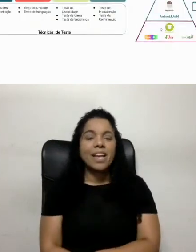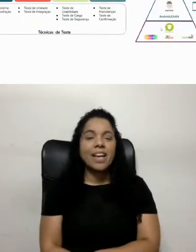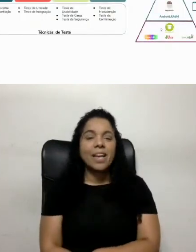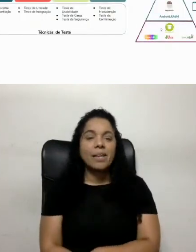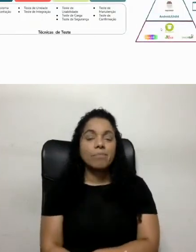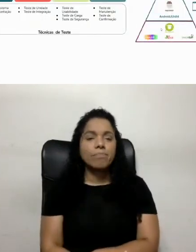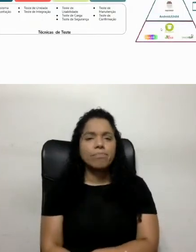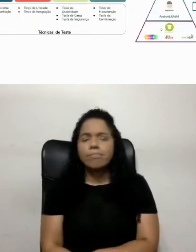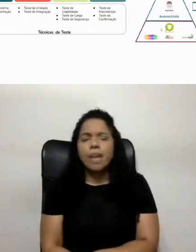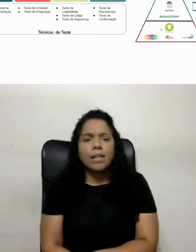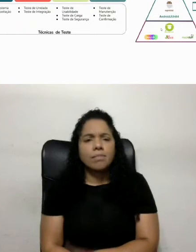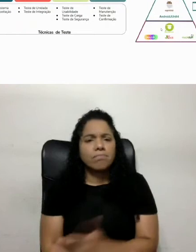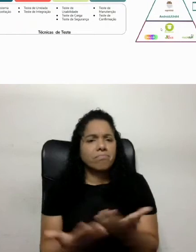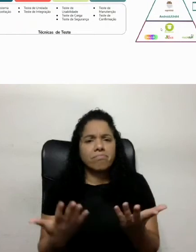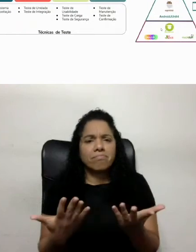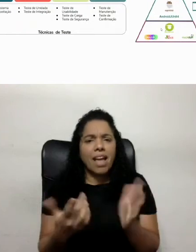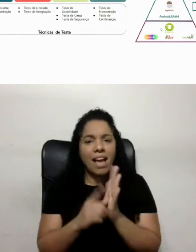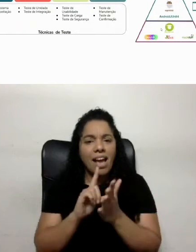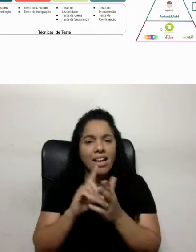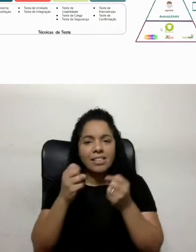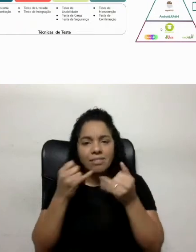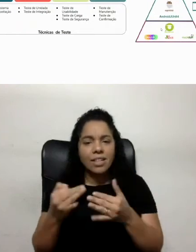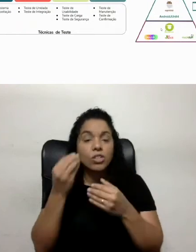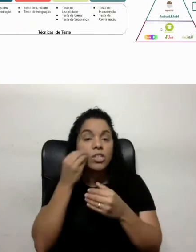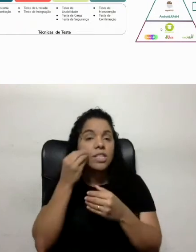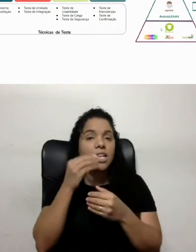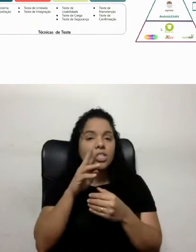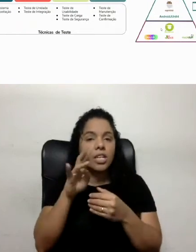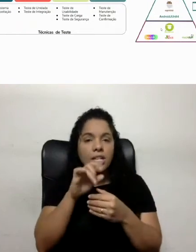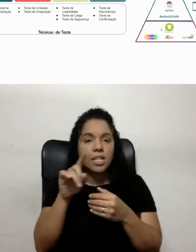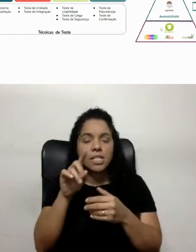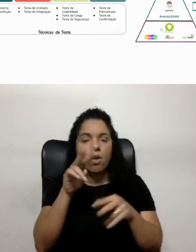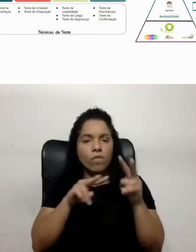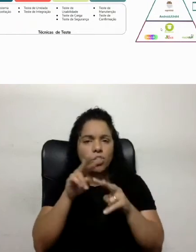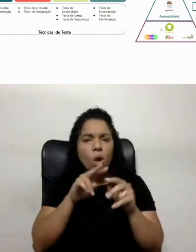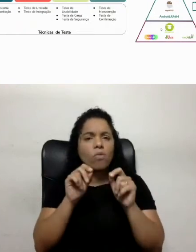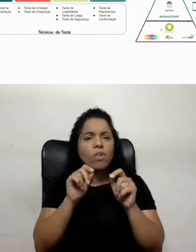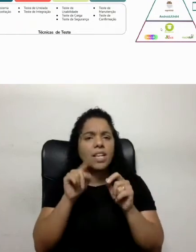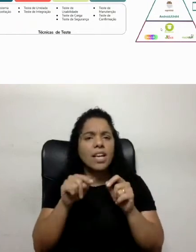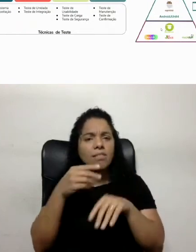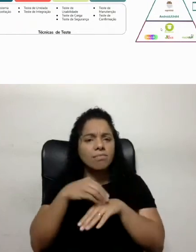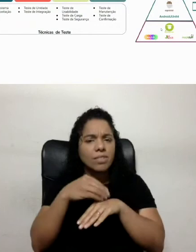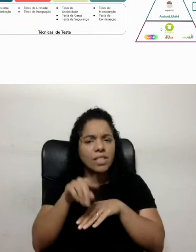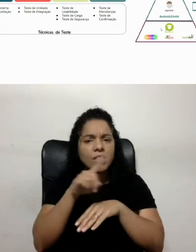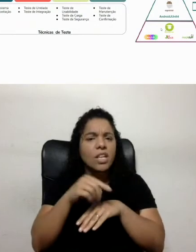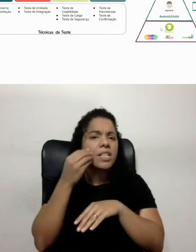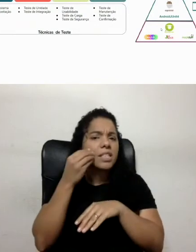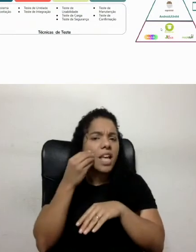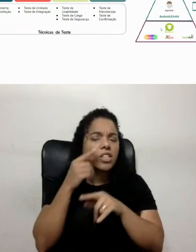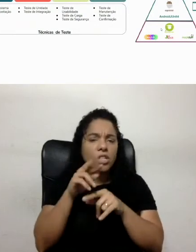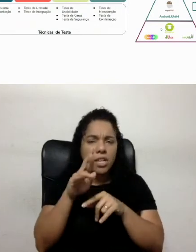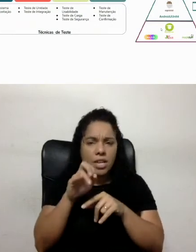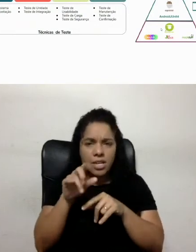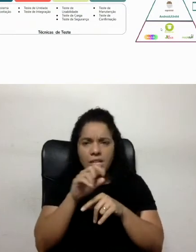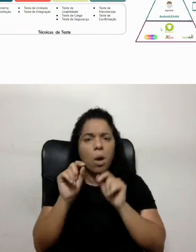Mas, afinal de contas, antes de falar sobre o teste de regressão visual, eu vim falar um pouquinho com vocês aqui sobre o teste de regressão, tá?